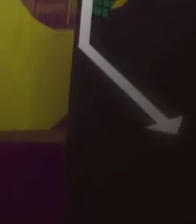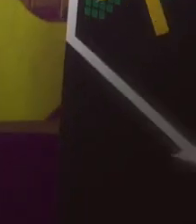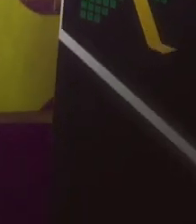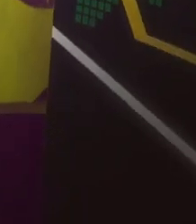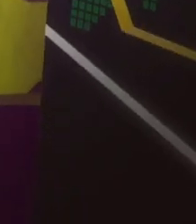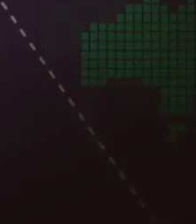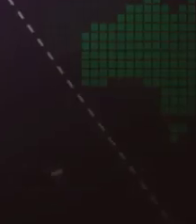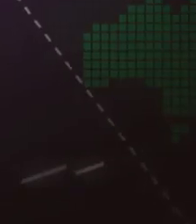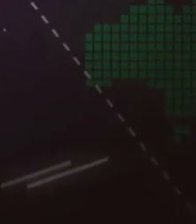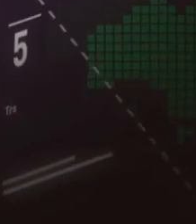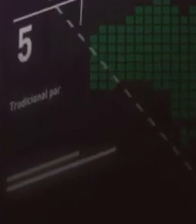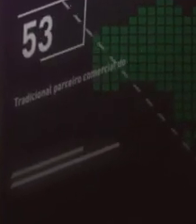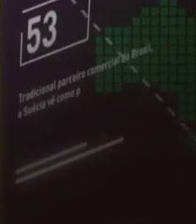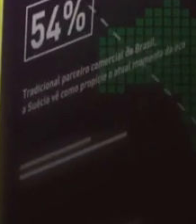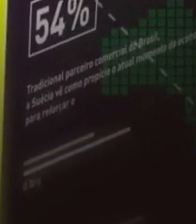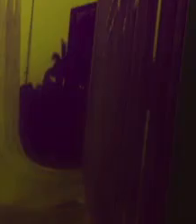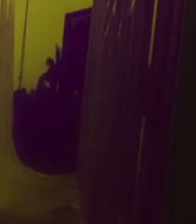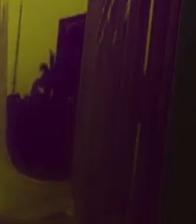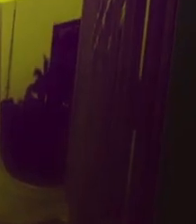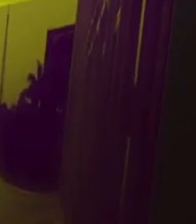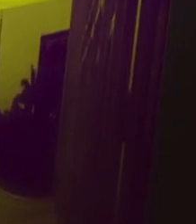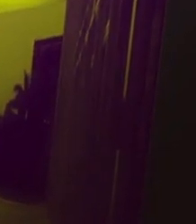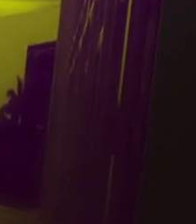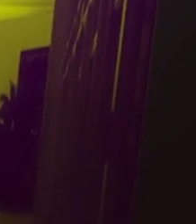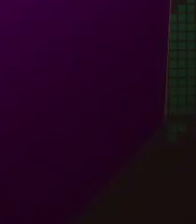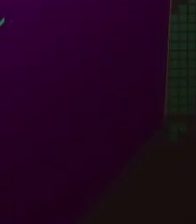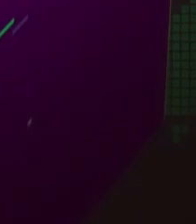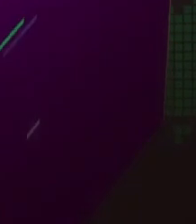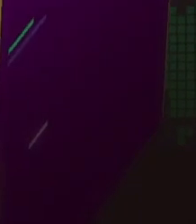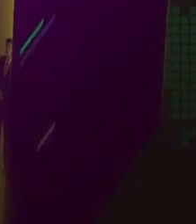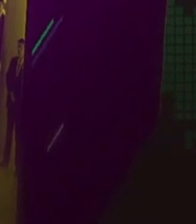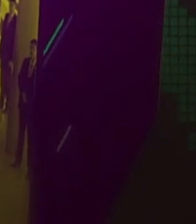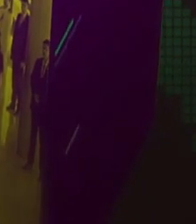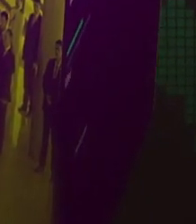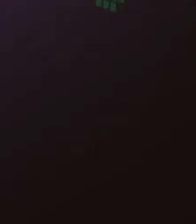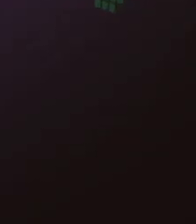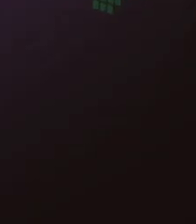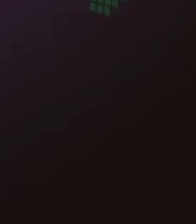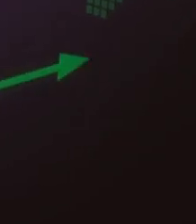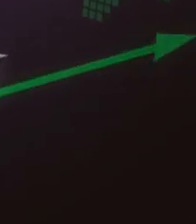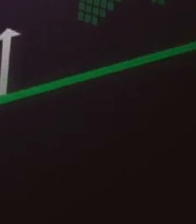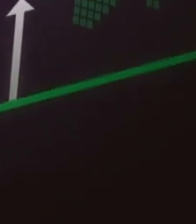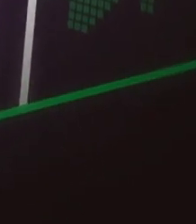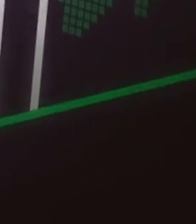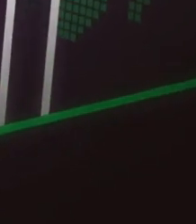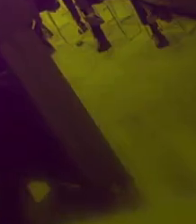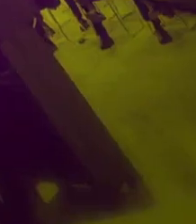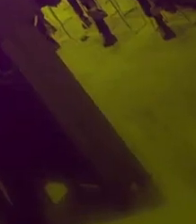Inscreva no canal. E aí